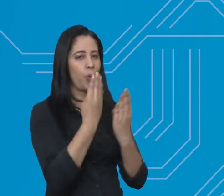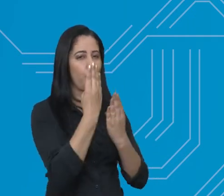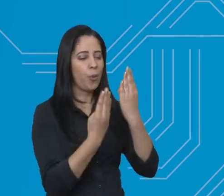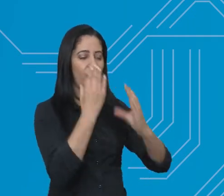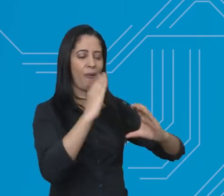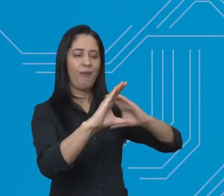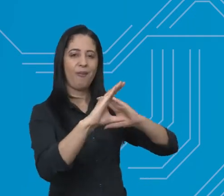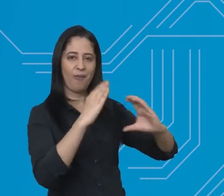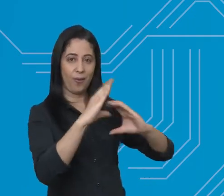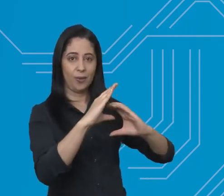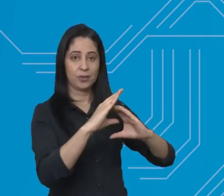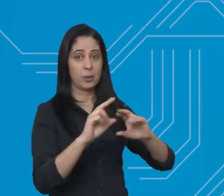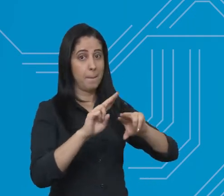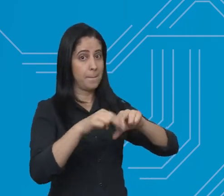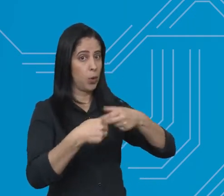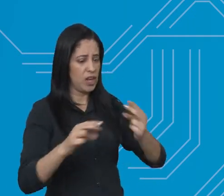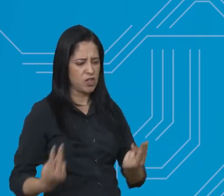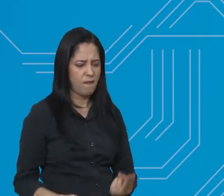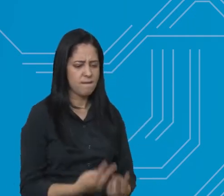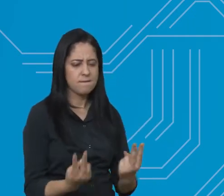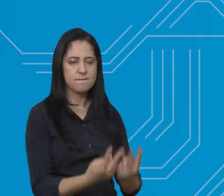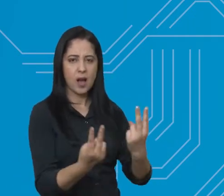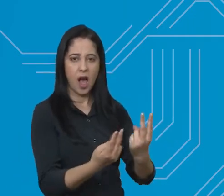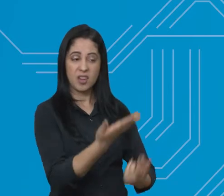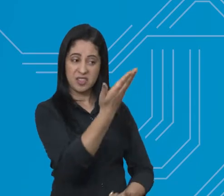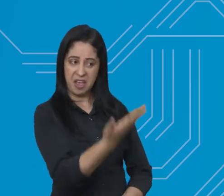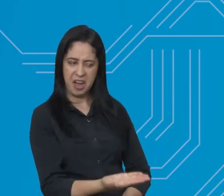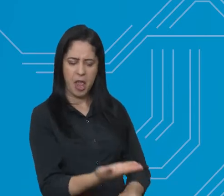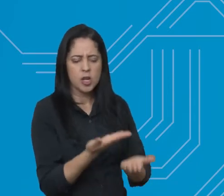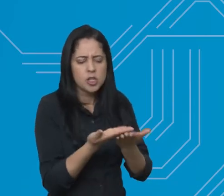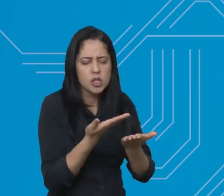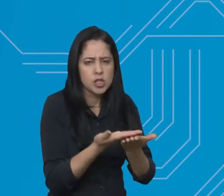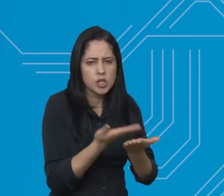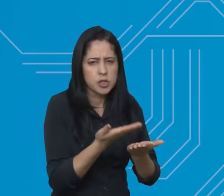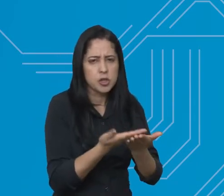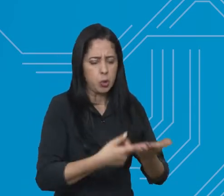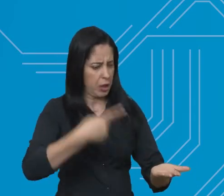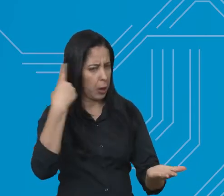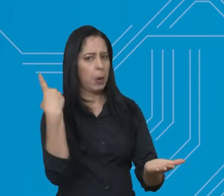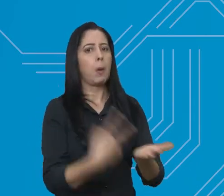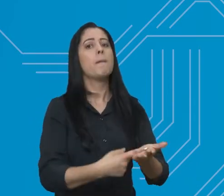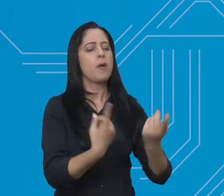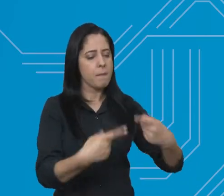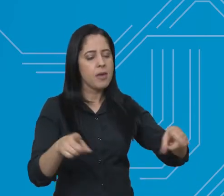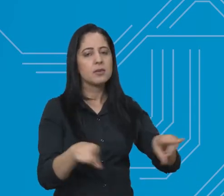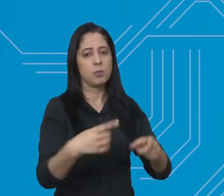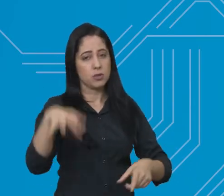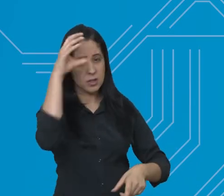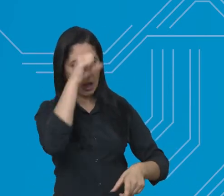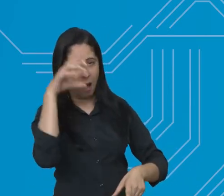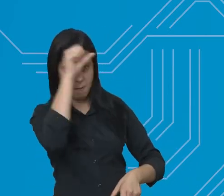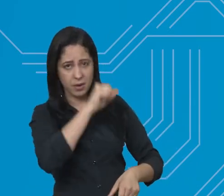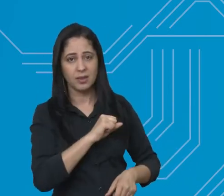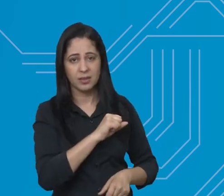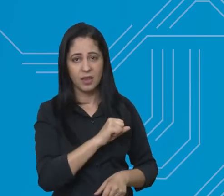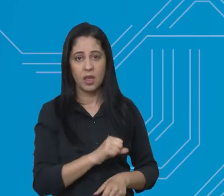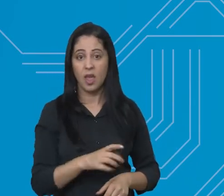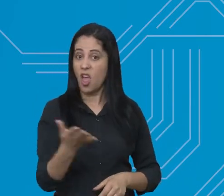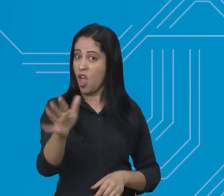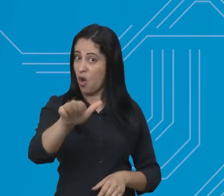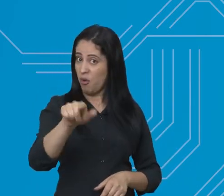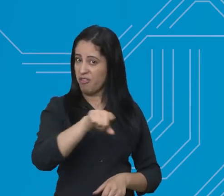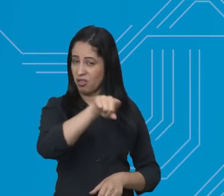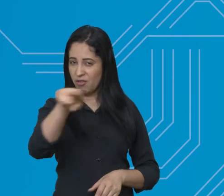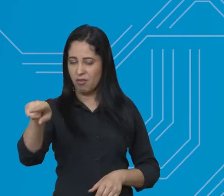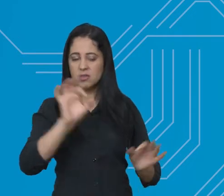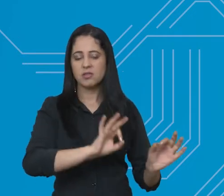Coro Jovem da nossa cidade. Para valorizar esses talentos que estudam firme e se comprometem com a música, eu